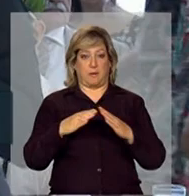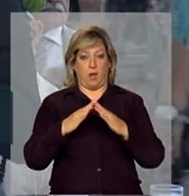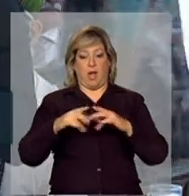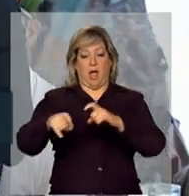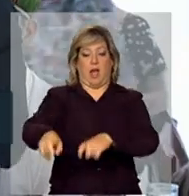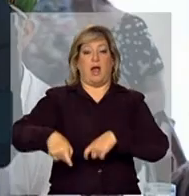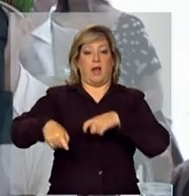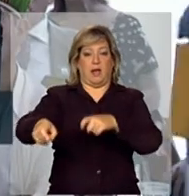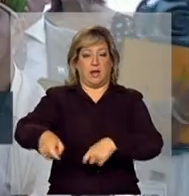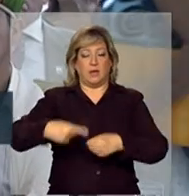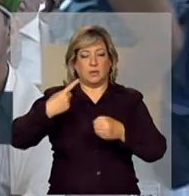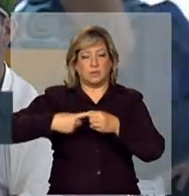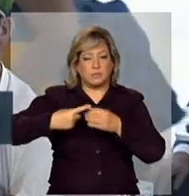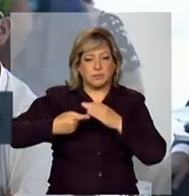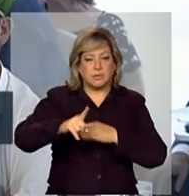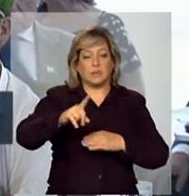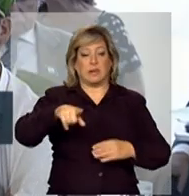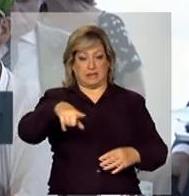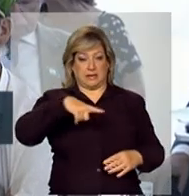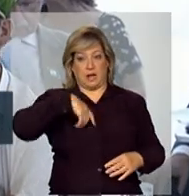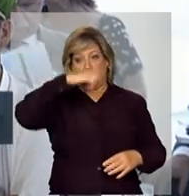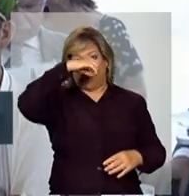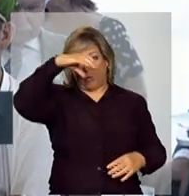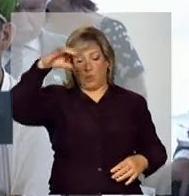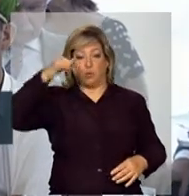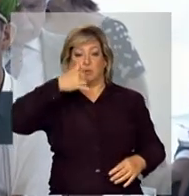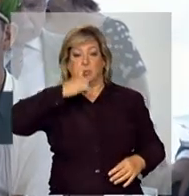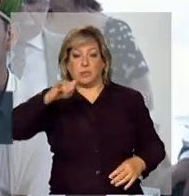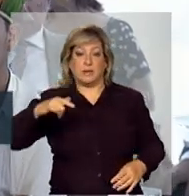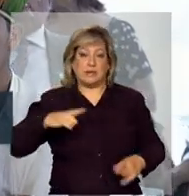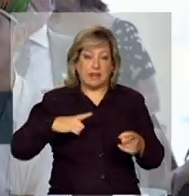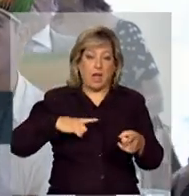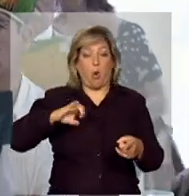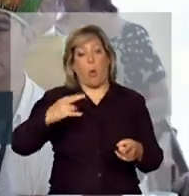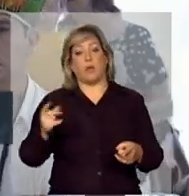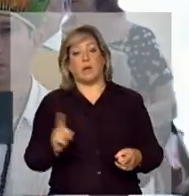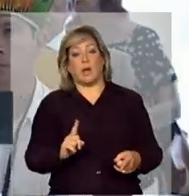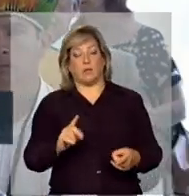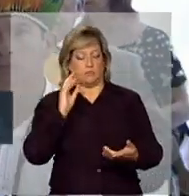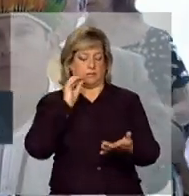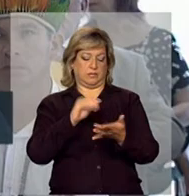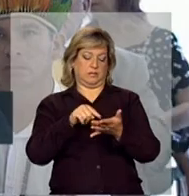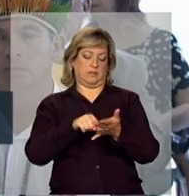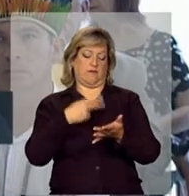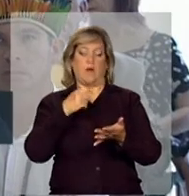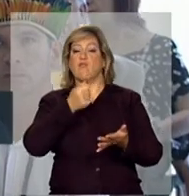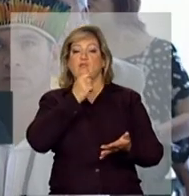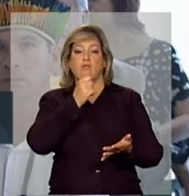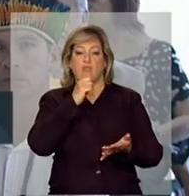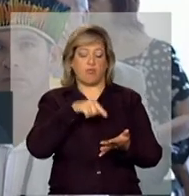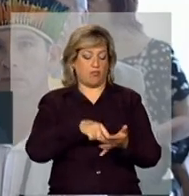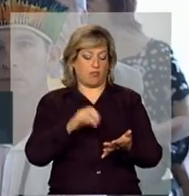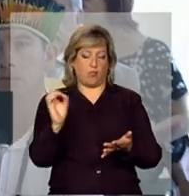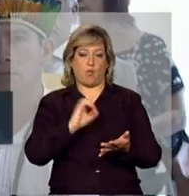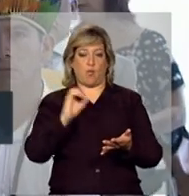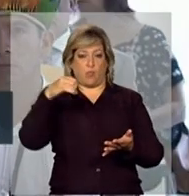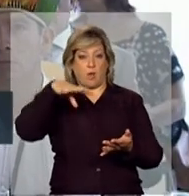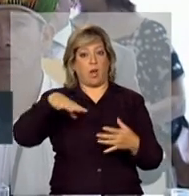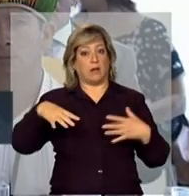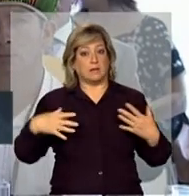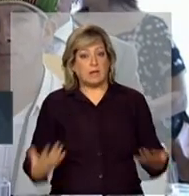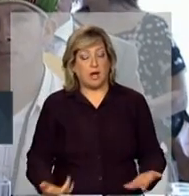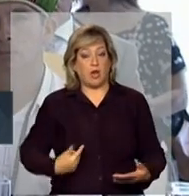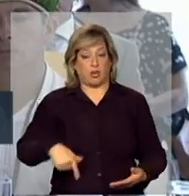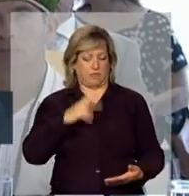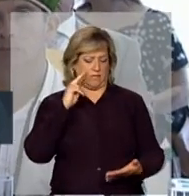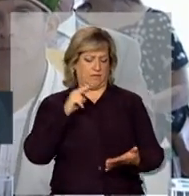todos. Então, a família tem energia ou não tem energia? Lá no cadastro, ela dizia, não tem energia. Então, nós temos na nossa base de